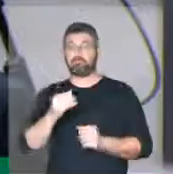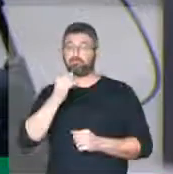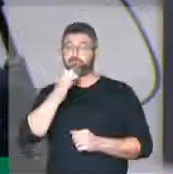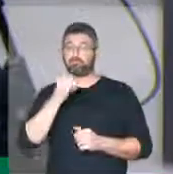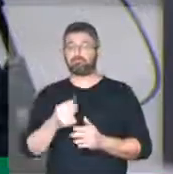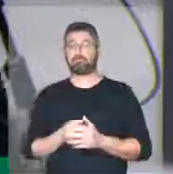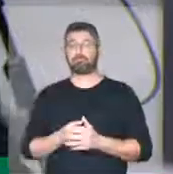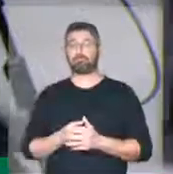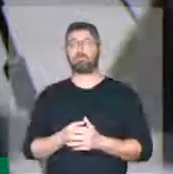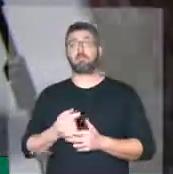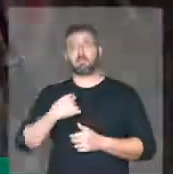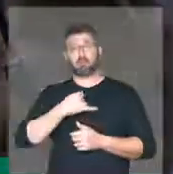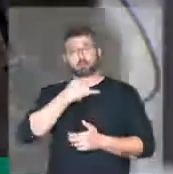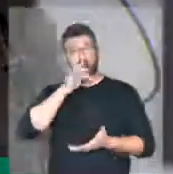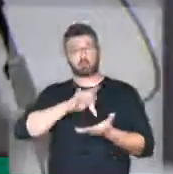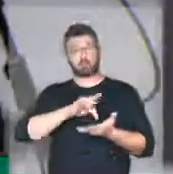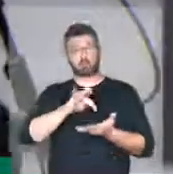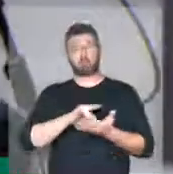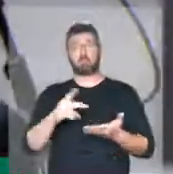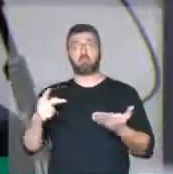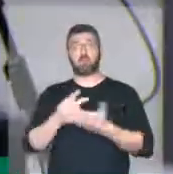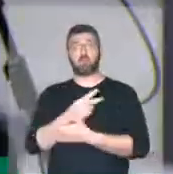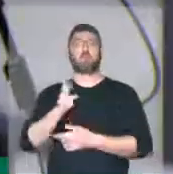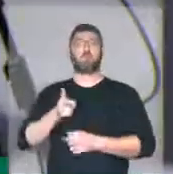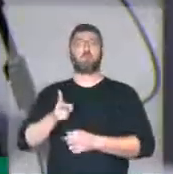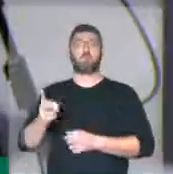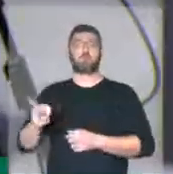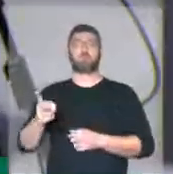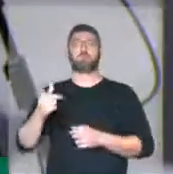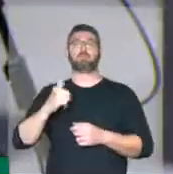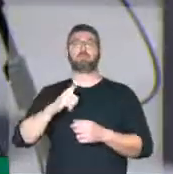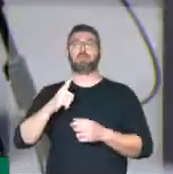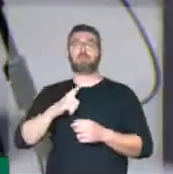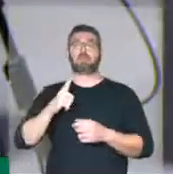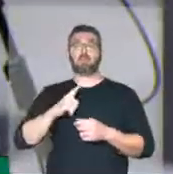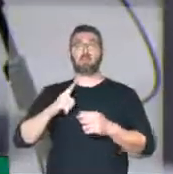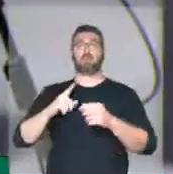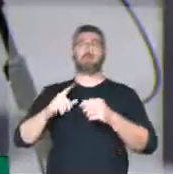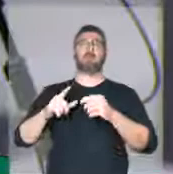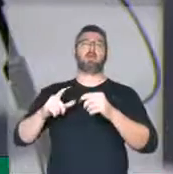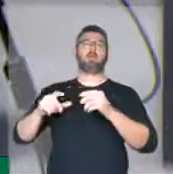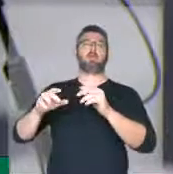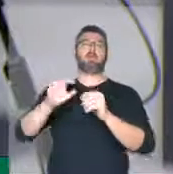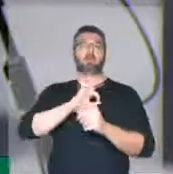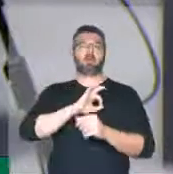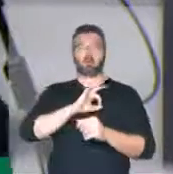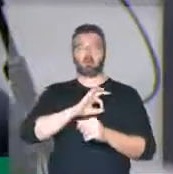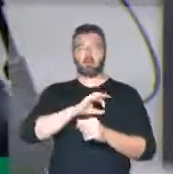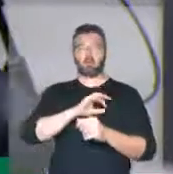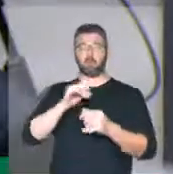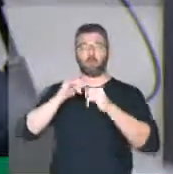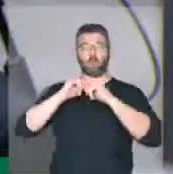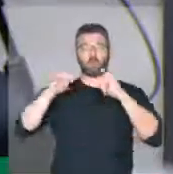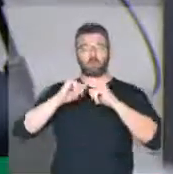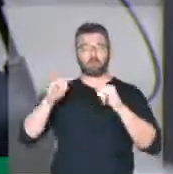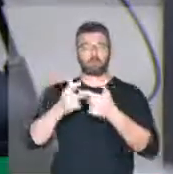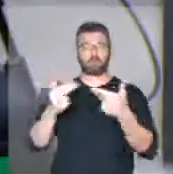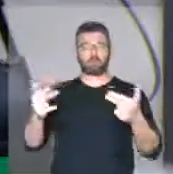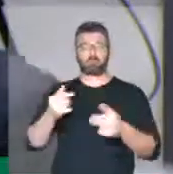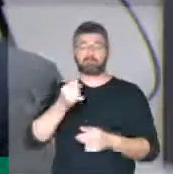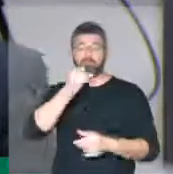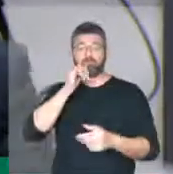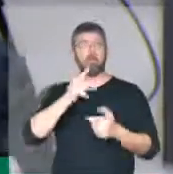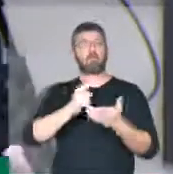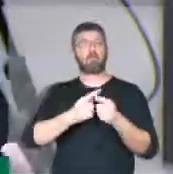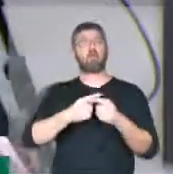infelizmente, falo isso com tristeza, continua nas páginas policiais. É o que nós lamentamos, presidente, porque